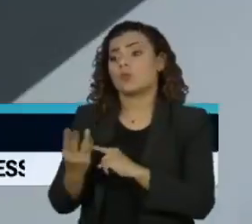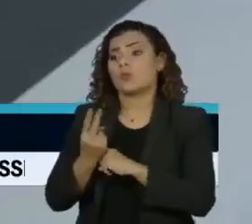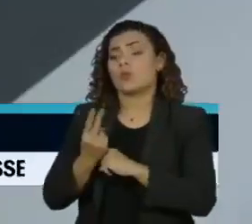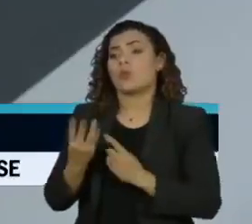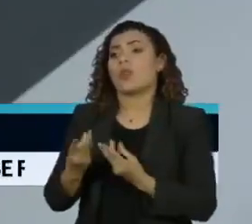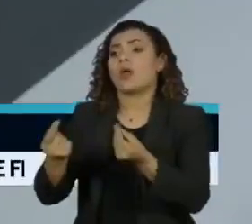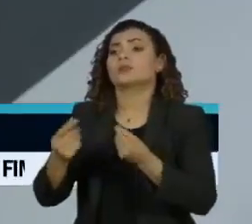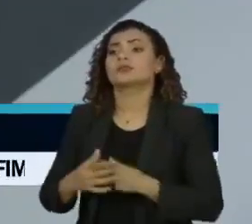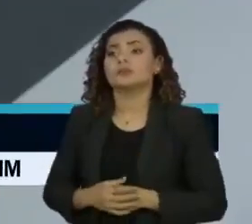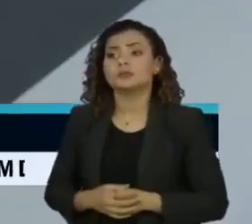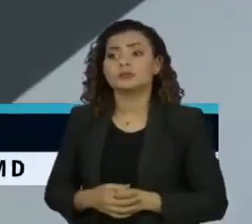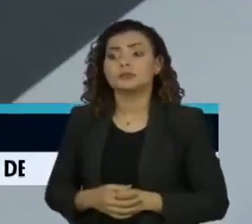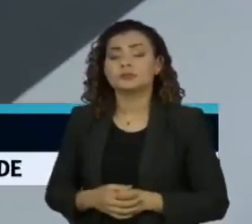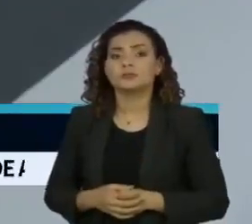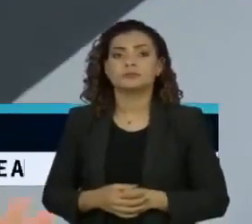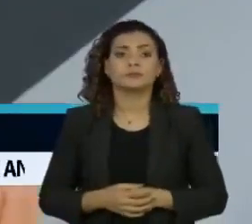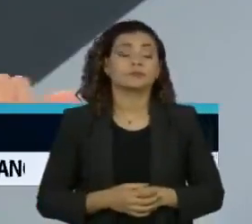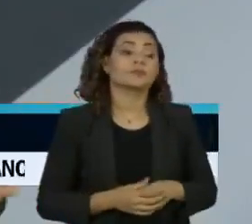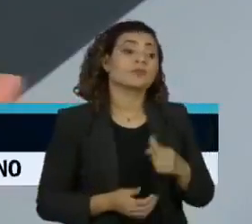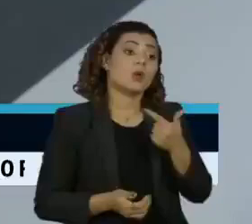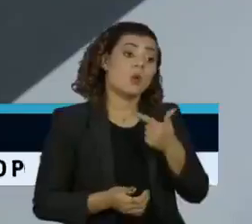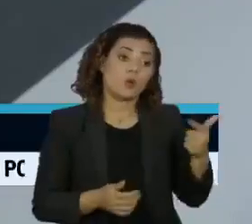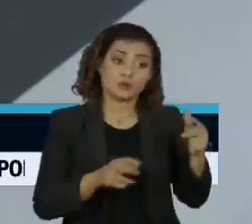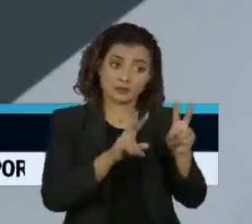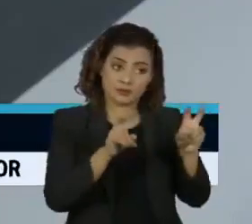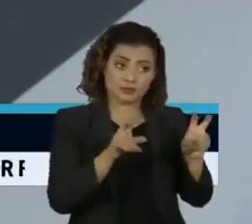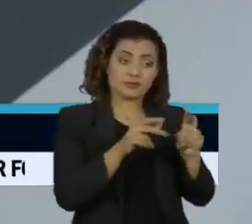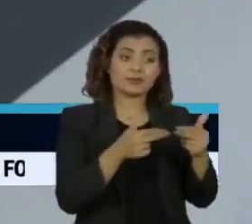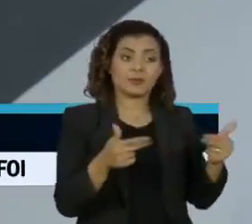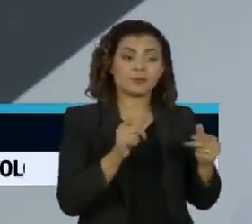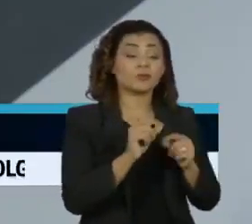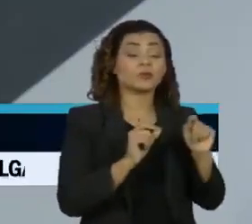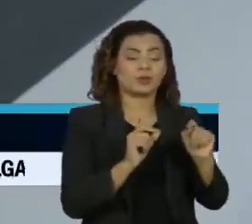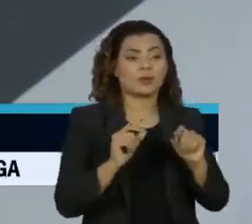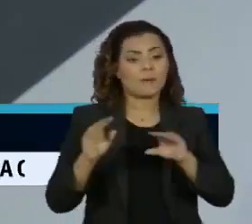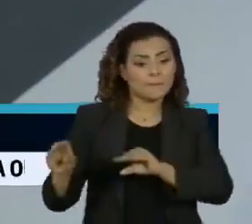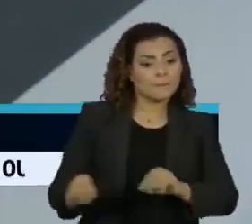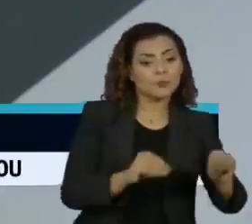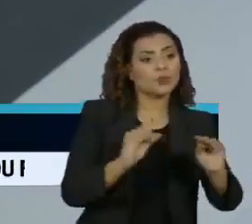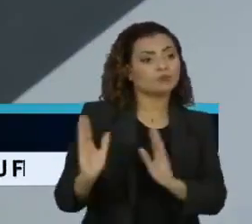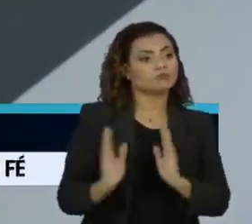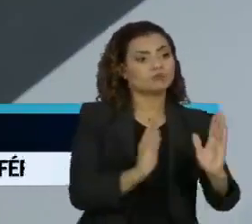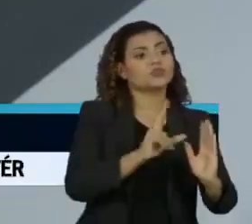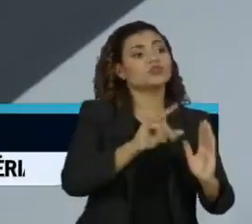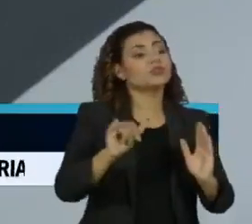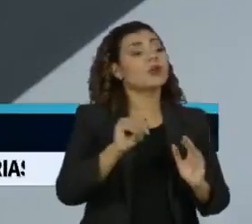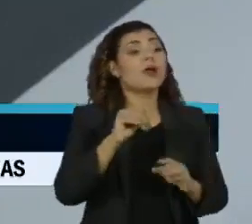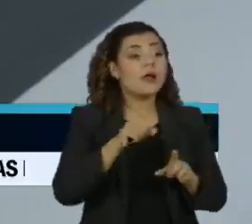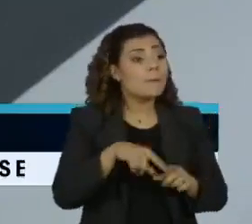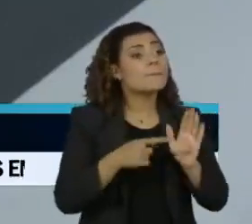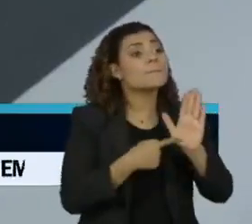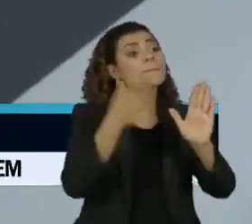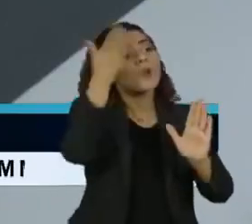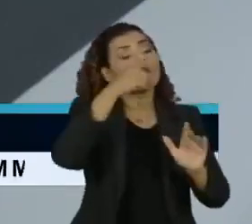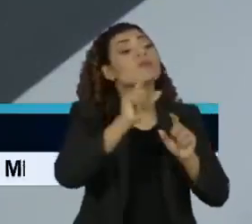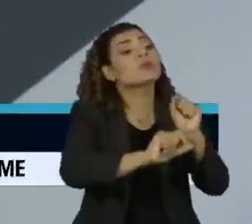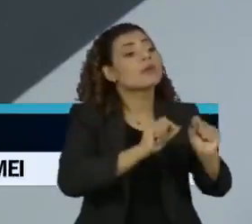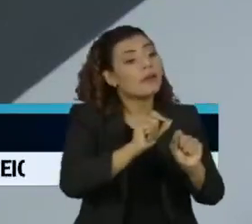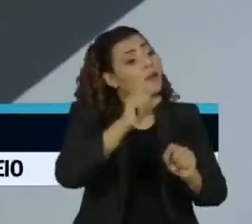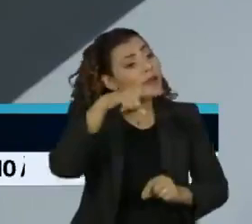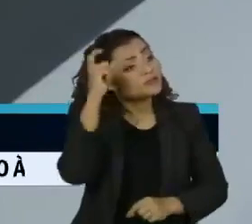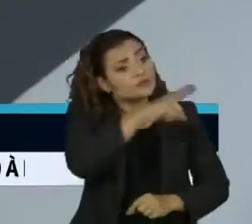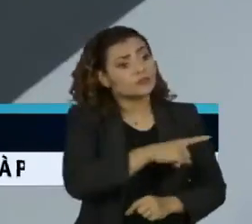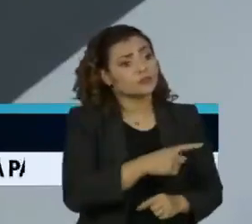Não. Uma outra coisa que esse adiamento mostra é que é difícil produzir uma vacina. Então,